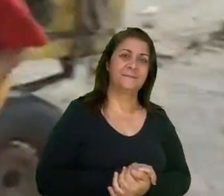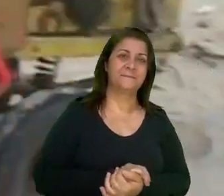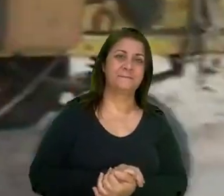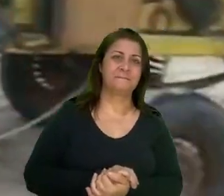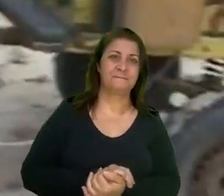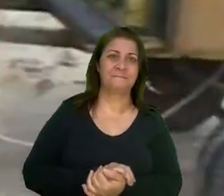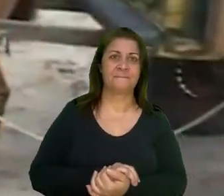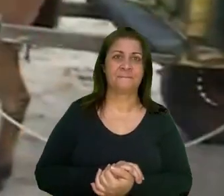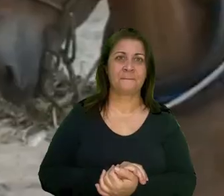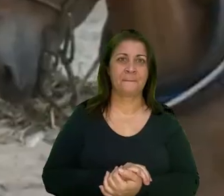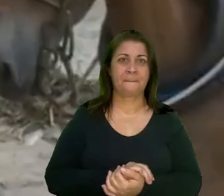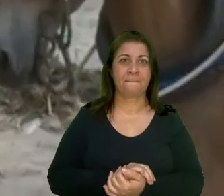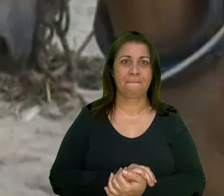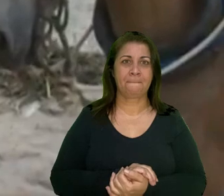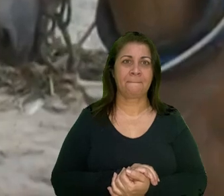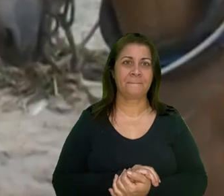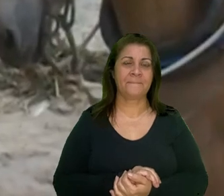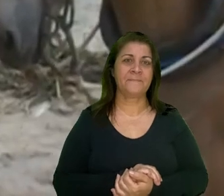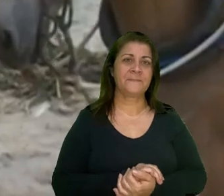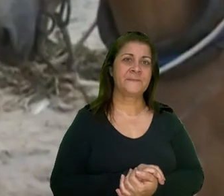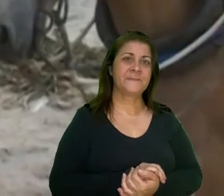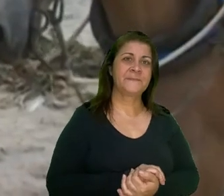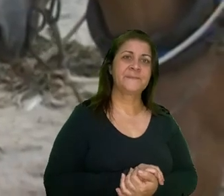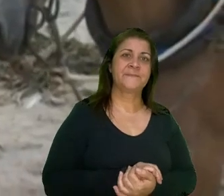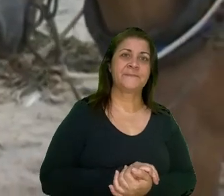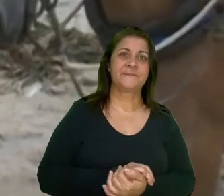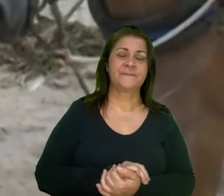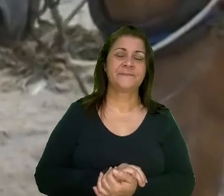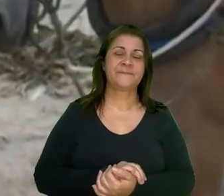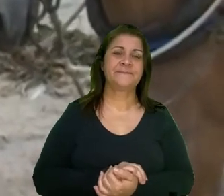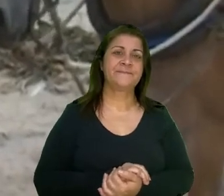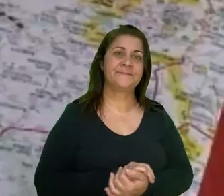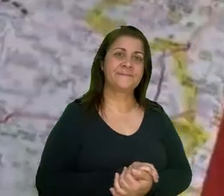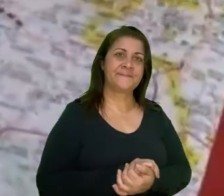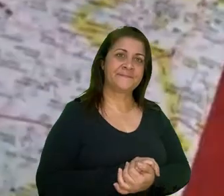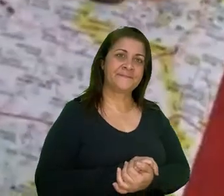A sua missão o zóio bão